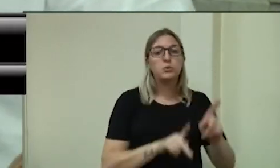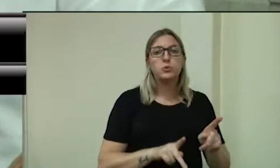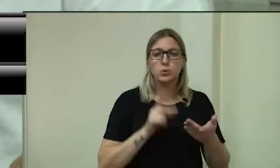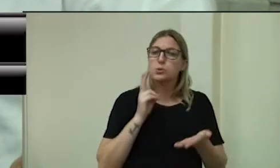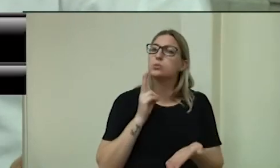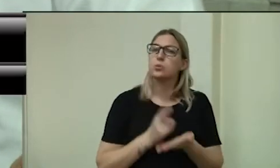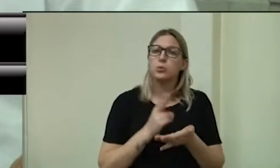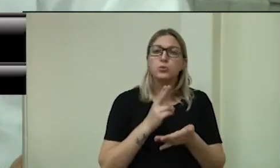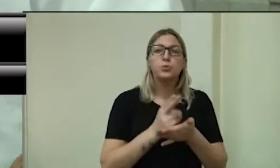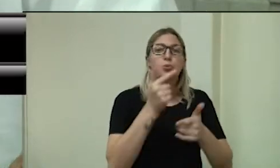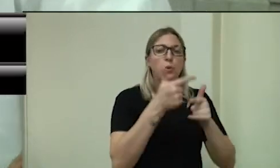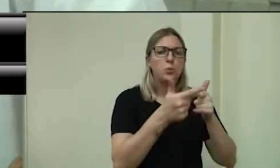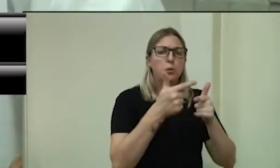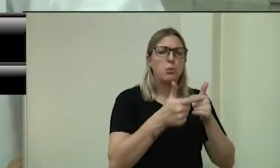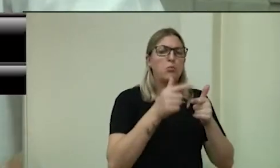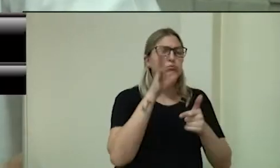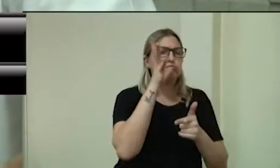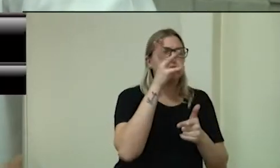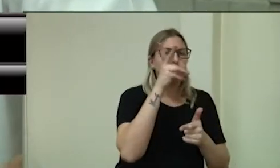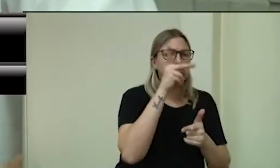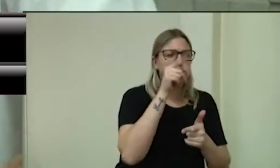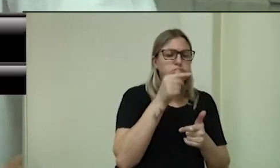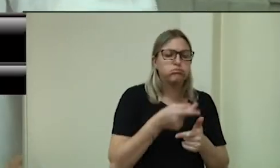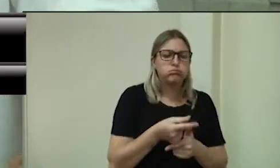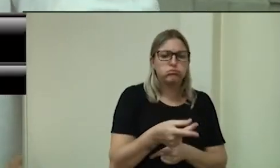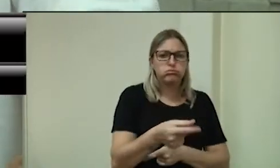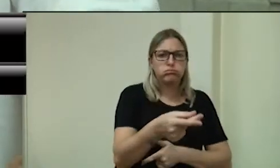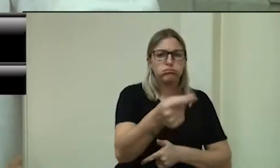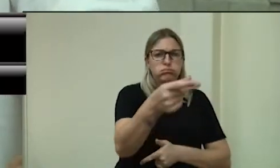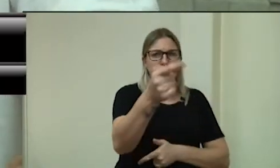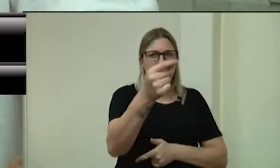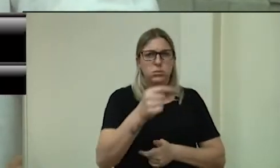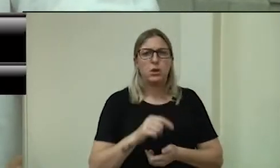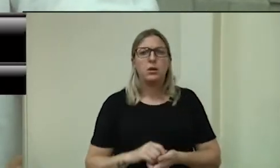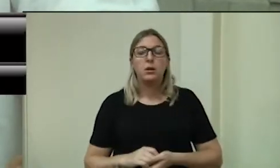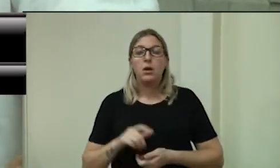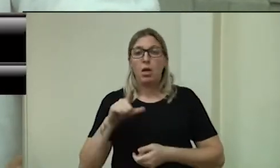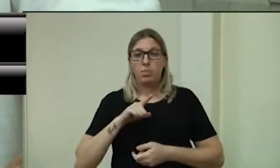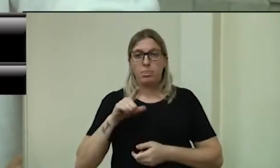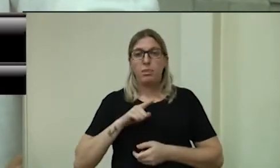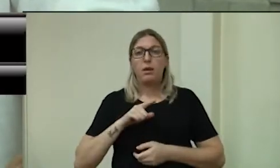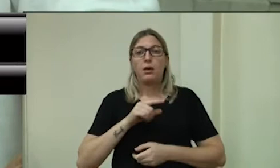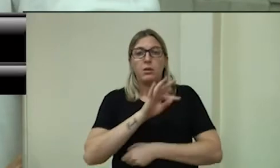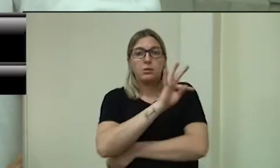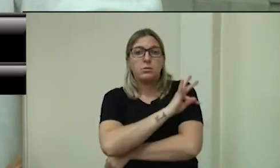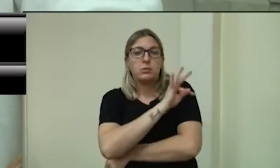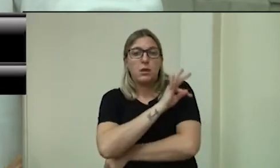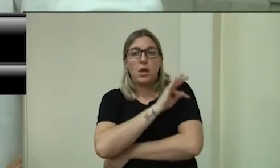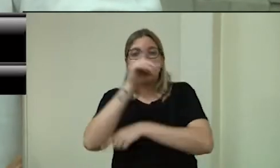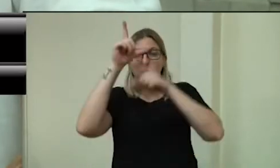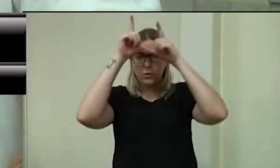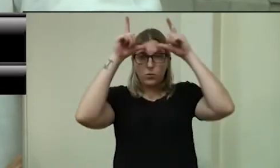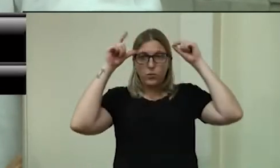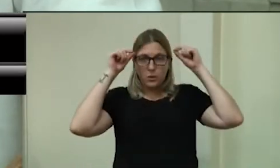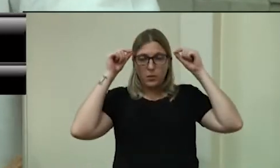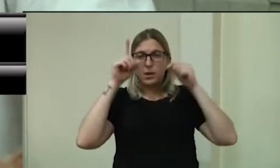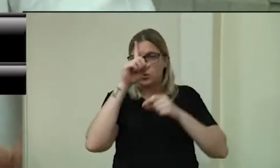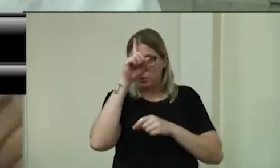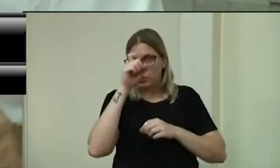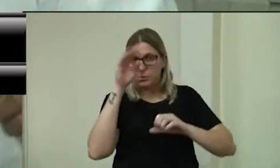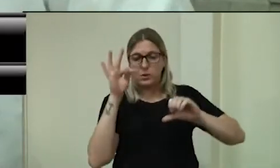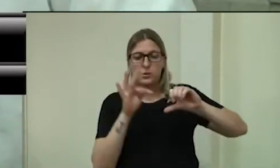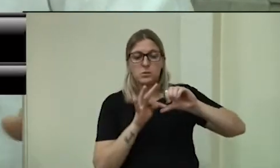sequela. Inclusive, a gente acompanhou um técnico de enfermagem do Santo Terezinha, que até esses dias andava